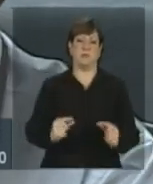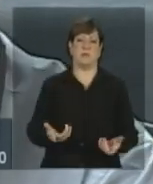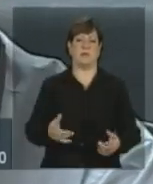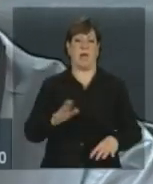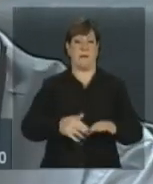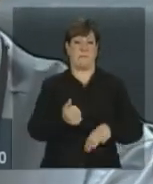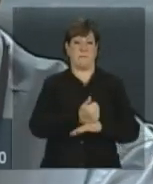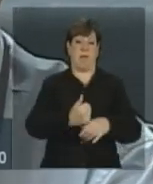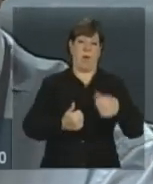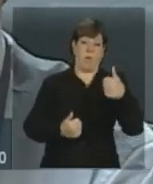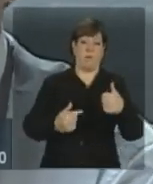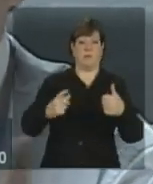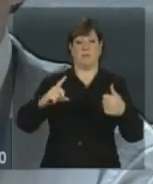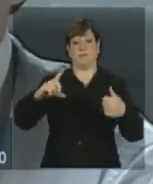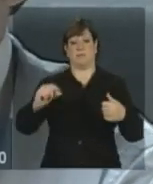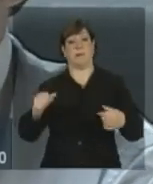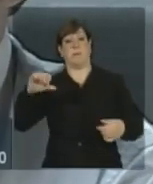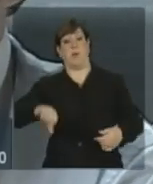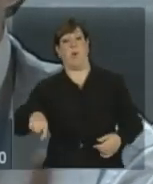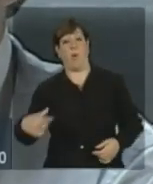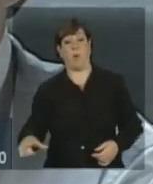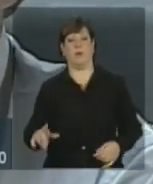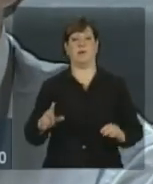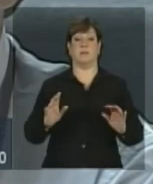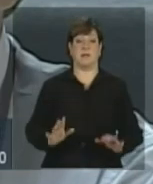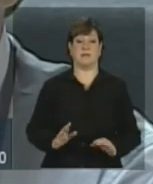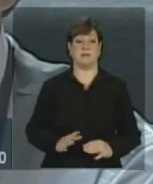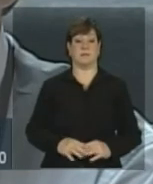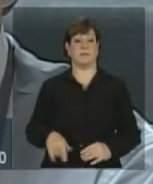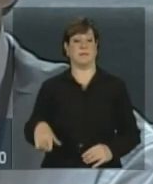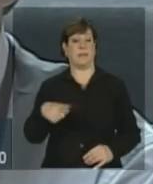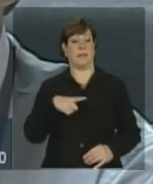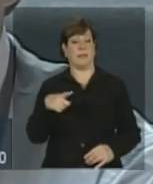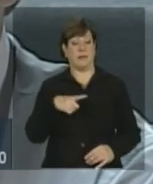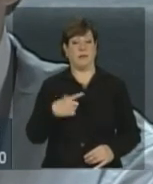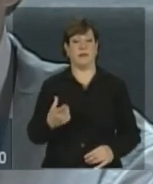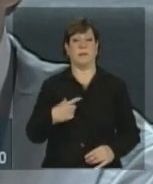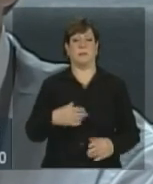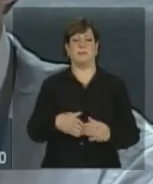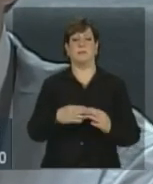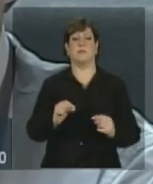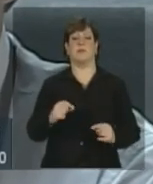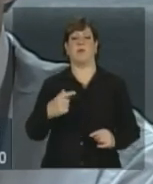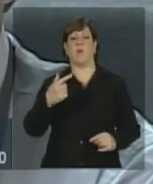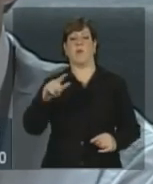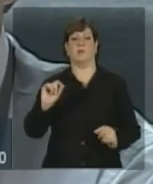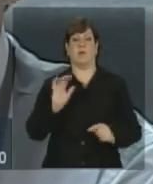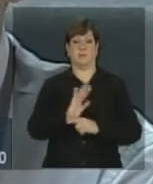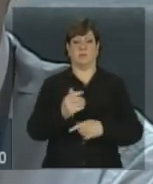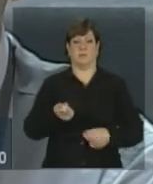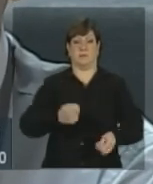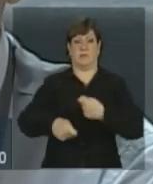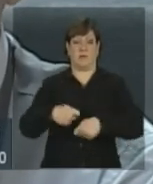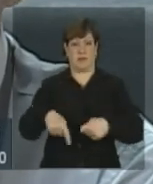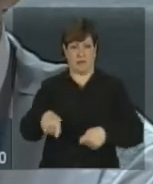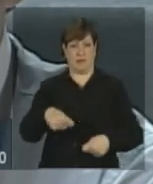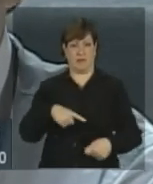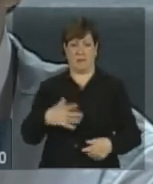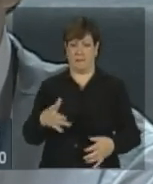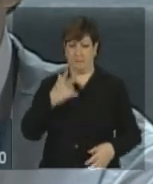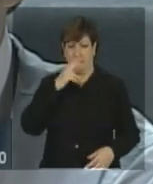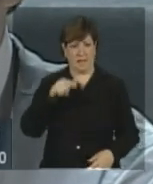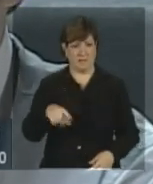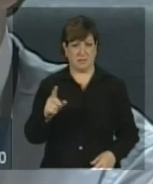pior é o outro, mas a indústria tem pedido umas desonerações maiores, mais efetivas, para efetivamente estimular a economia. Pelo jeito, isso não vai